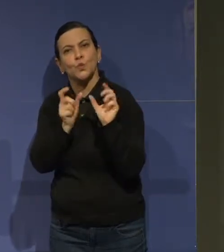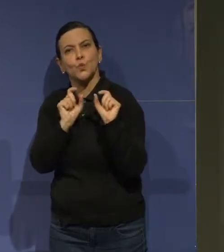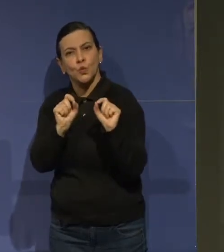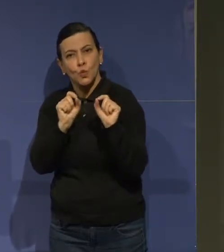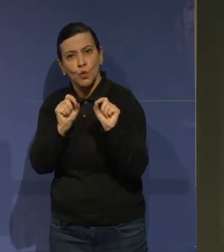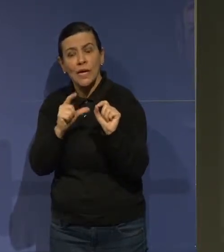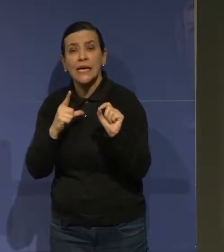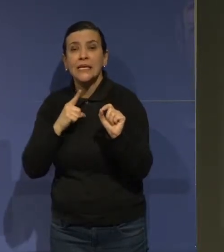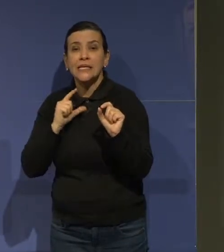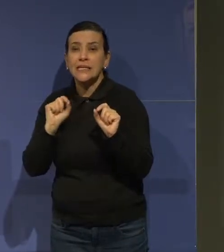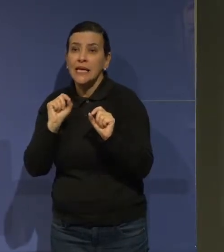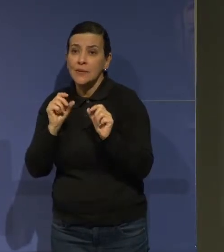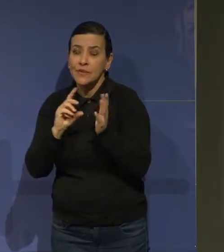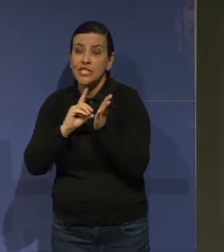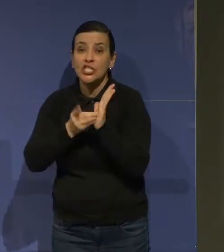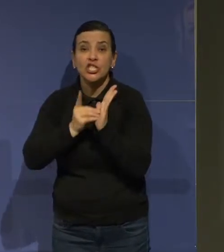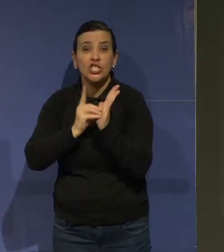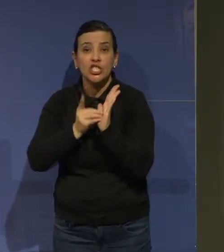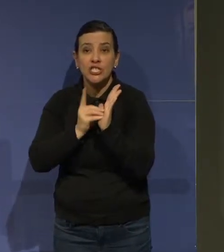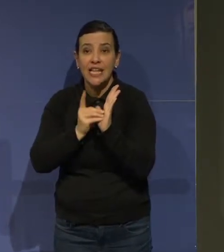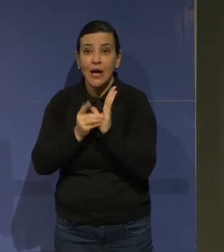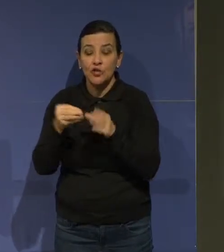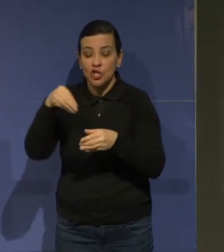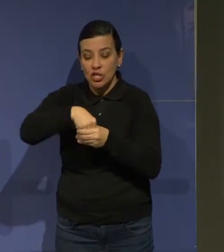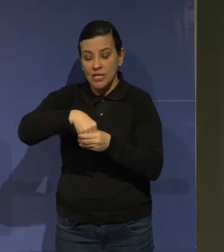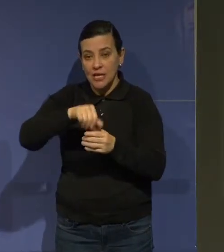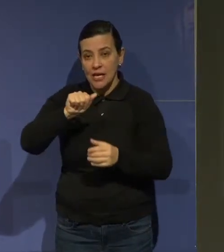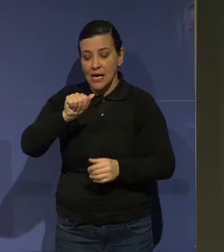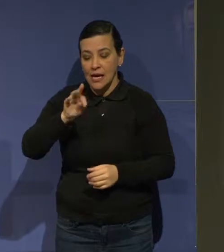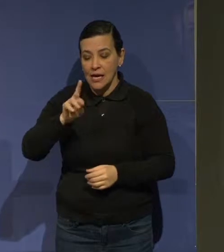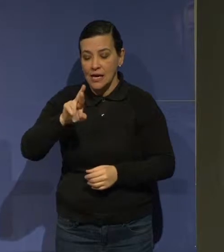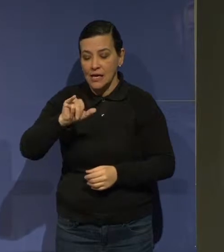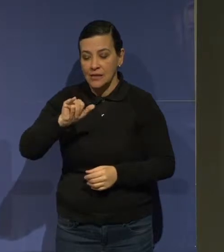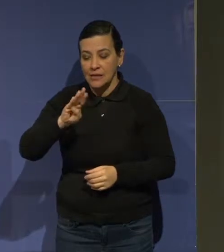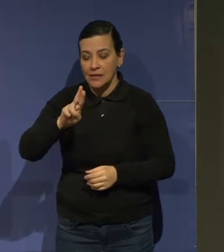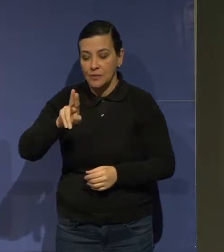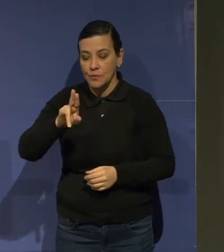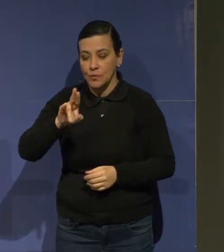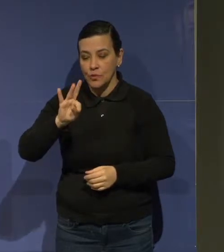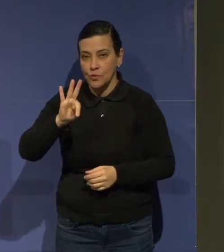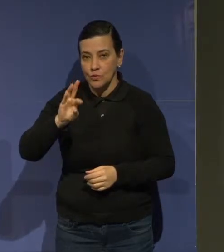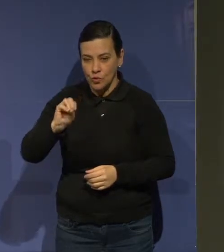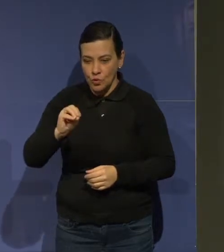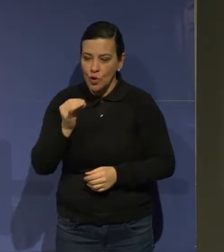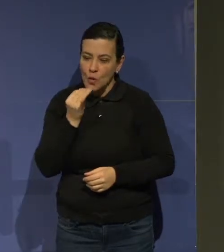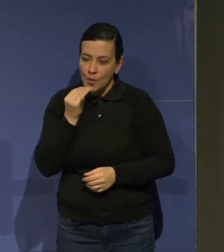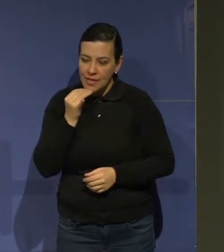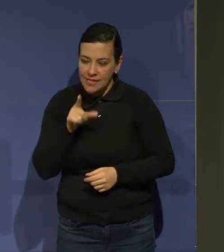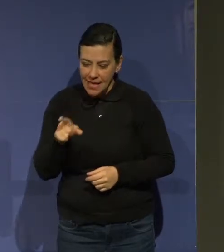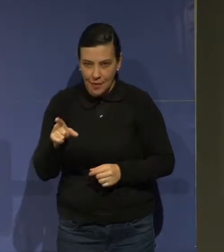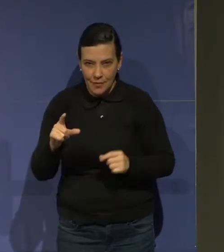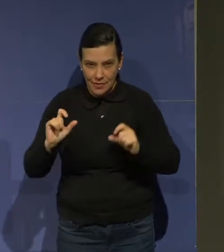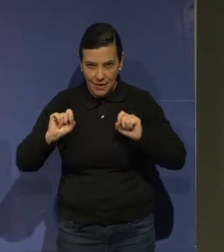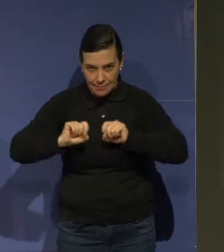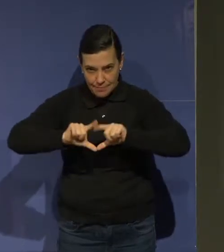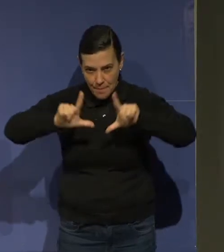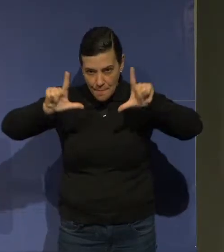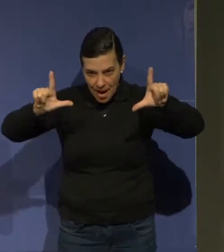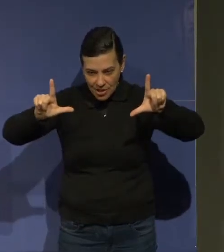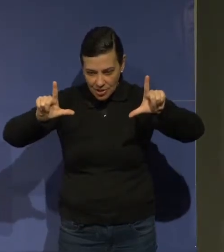certificado digital de atributo. Então, quando você dá um mouse over nele, lá no cantinho da página, ele